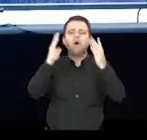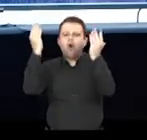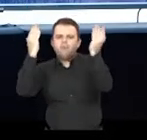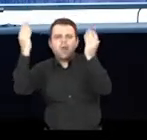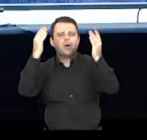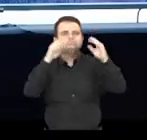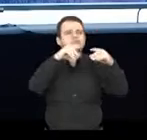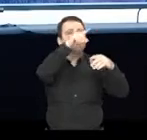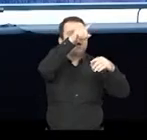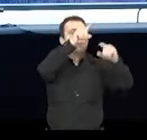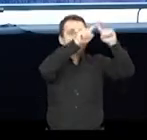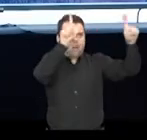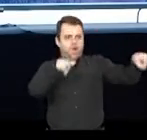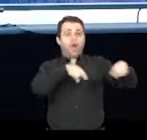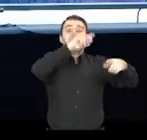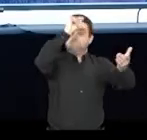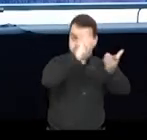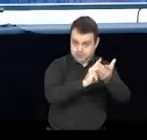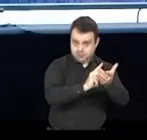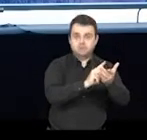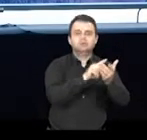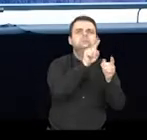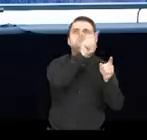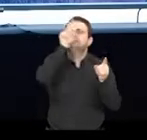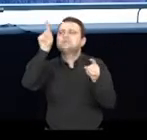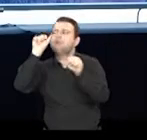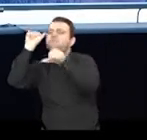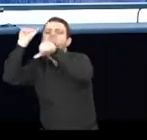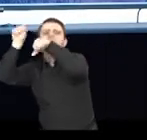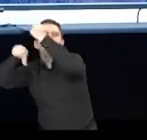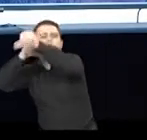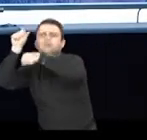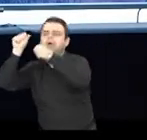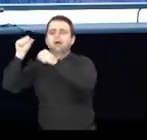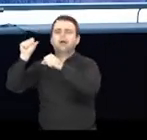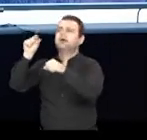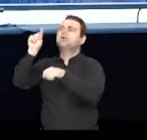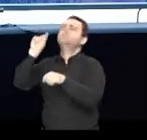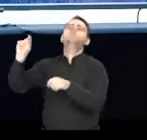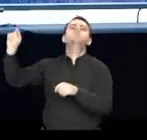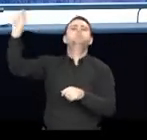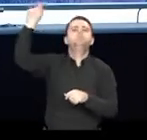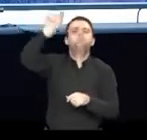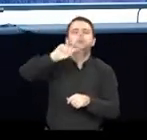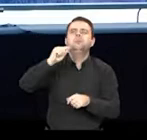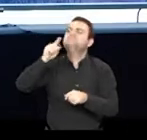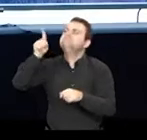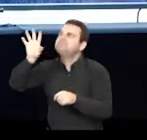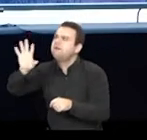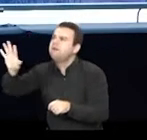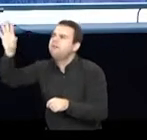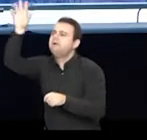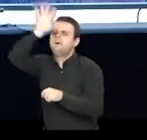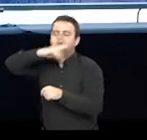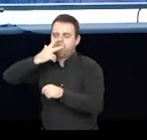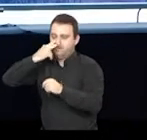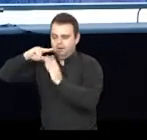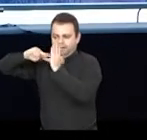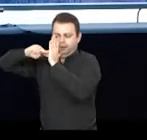E quando ele altera essas partes da forma, que novo sentido ele atribui à obra?